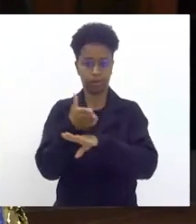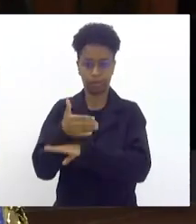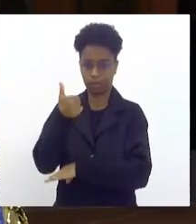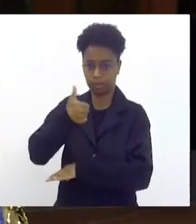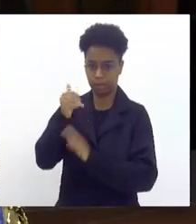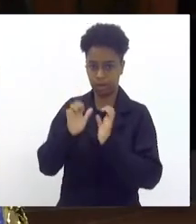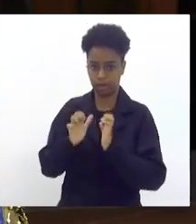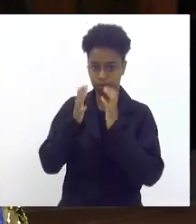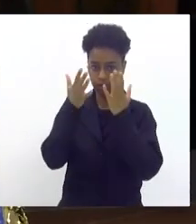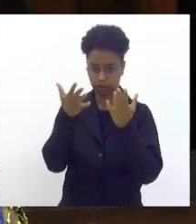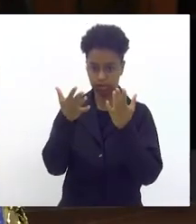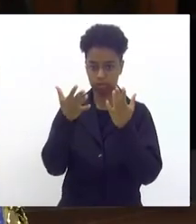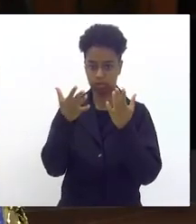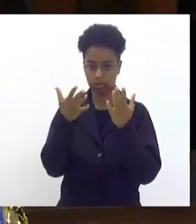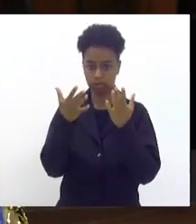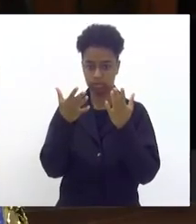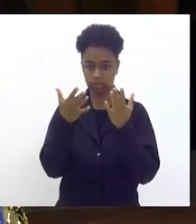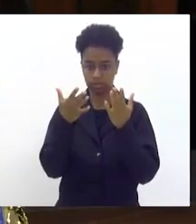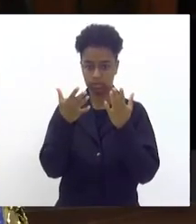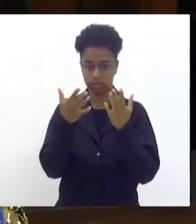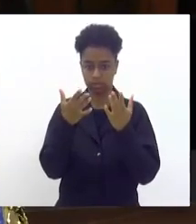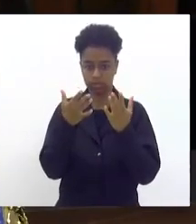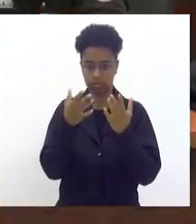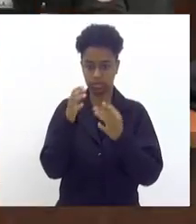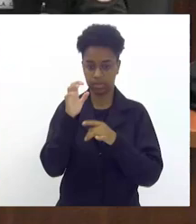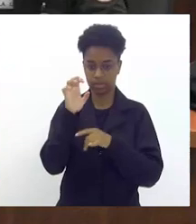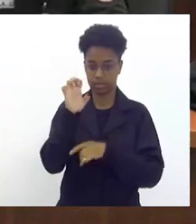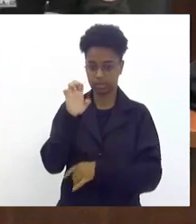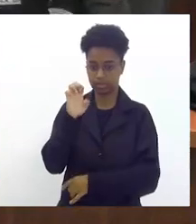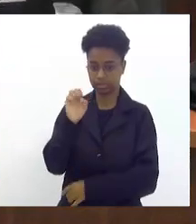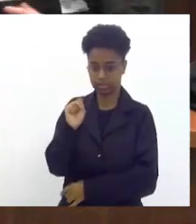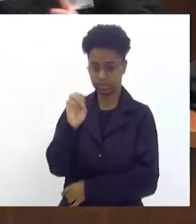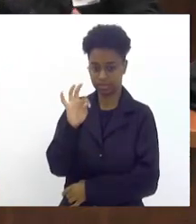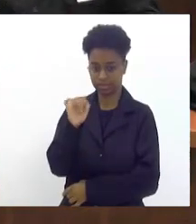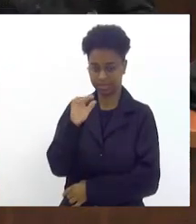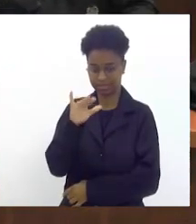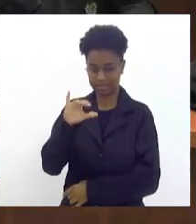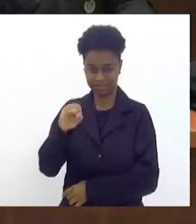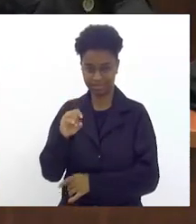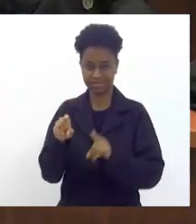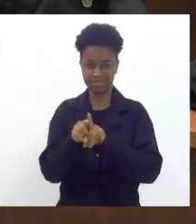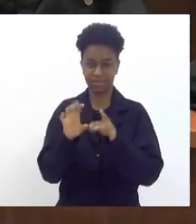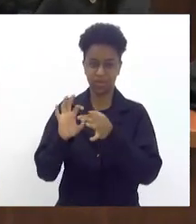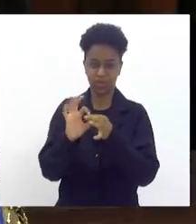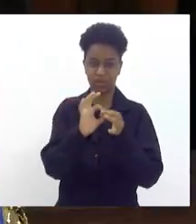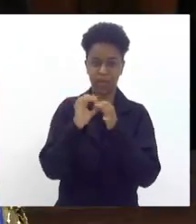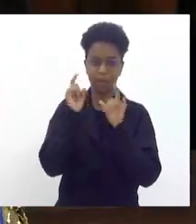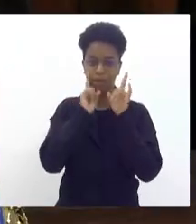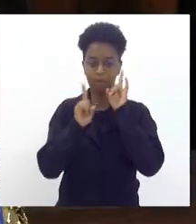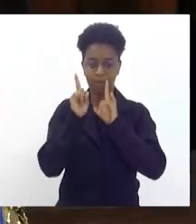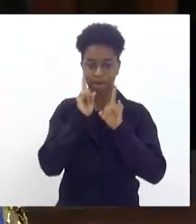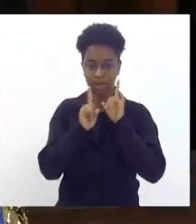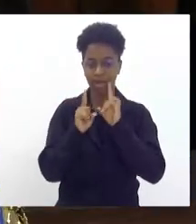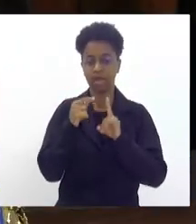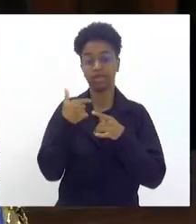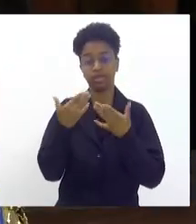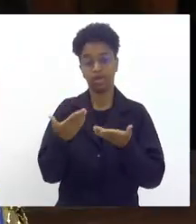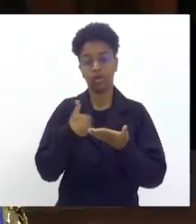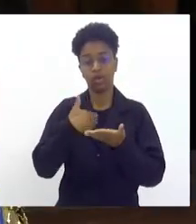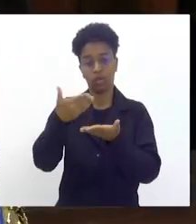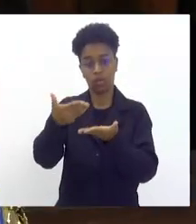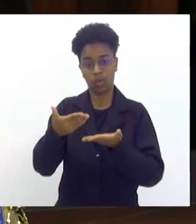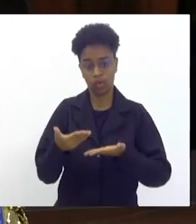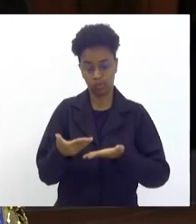evento da frente da Estácio e da União de Maricá então aqui fica o convite